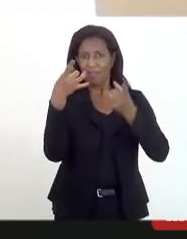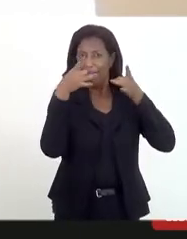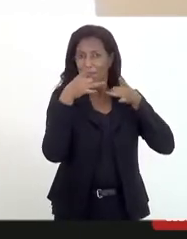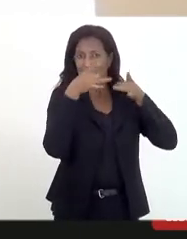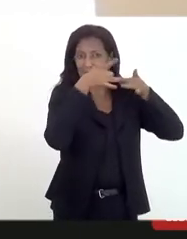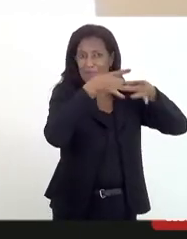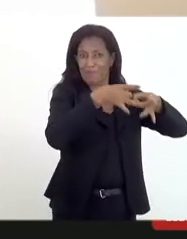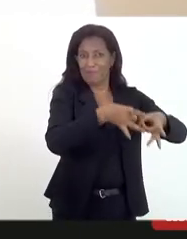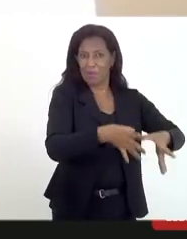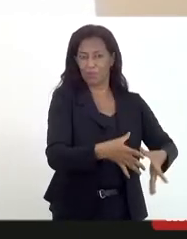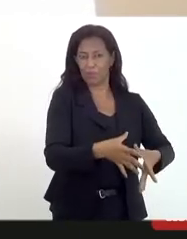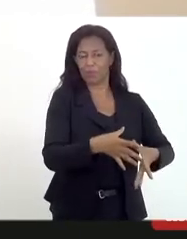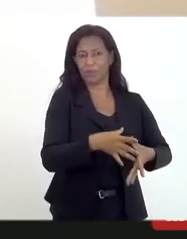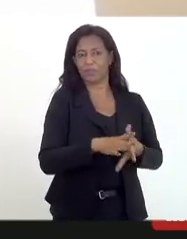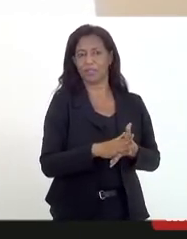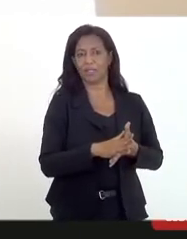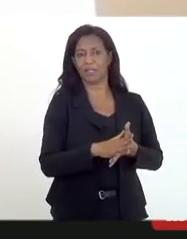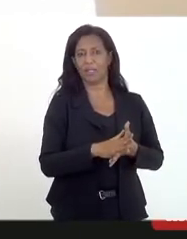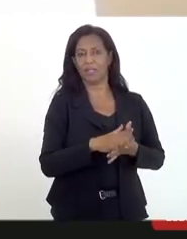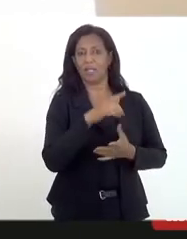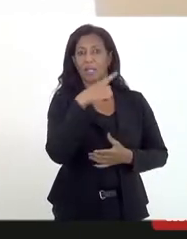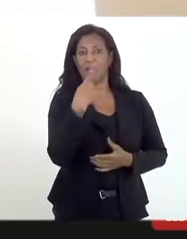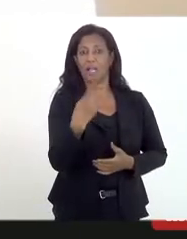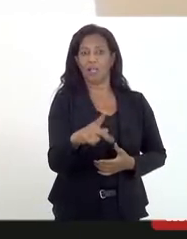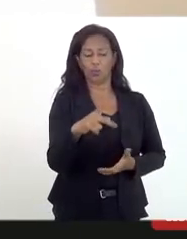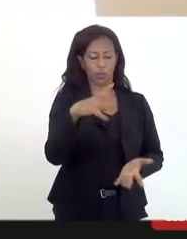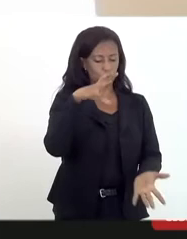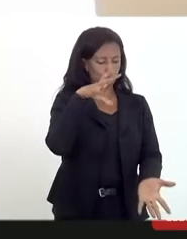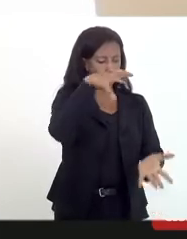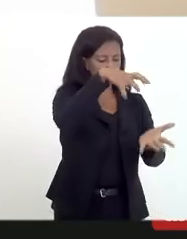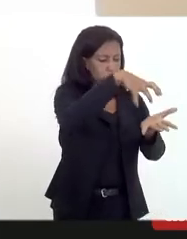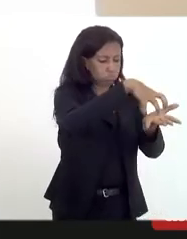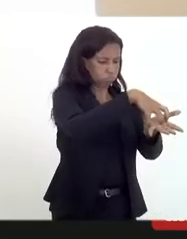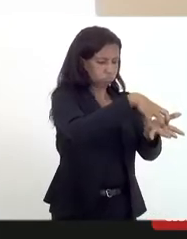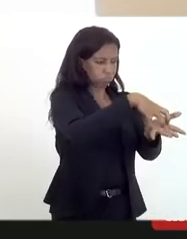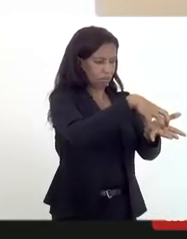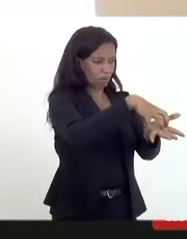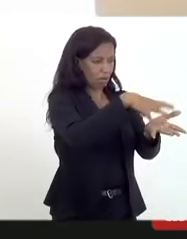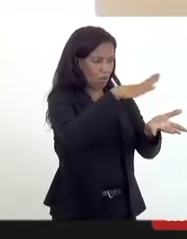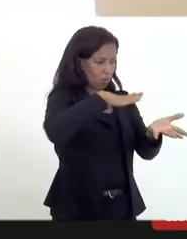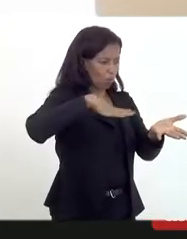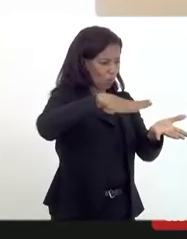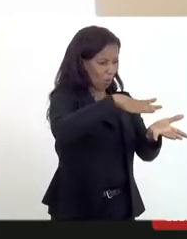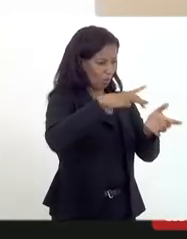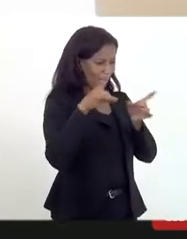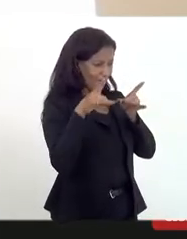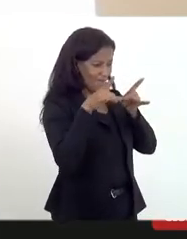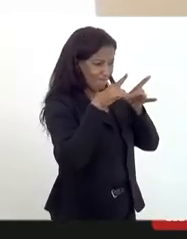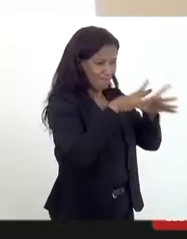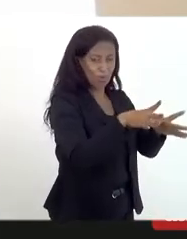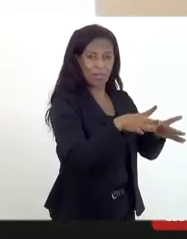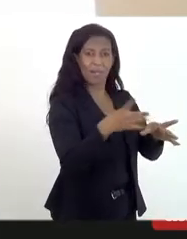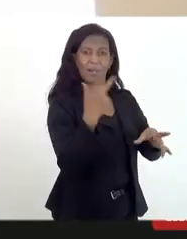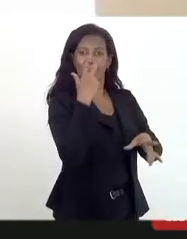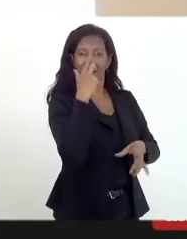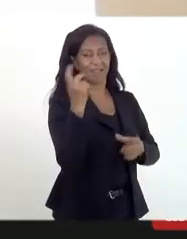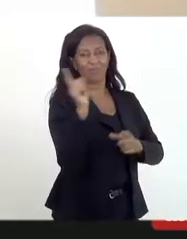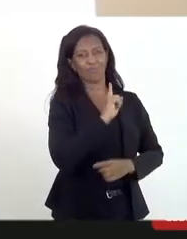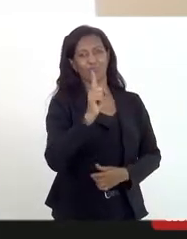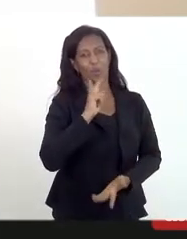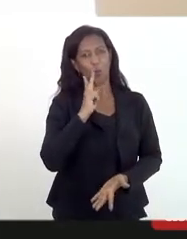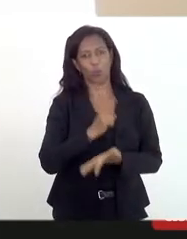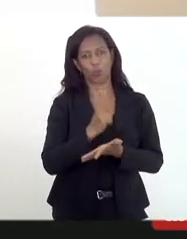abandonando as suas matrizes, porque deixar aquele espaço é deixar a sua própria ancestralidade, elas não vão deixar.